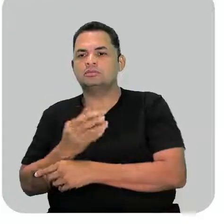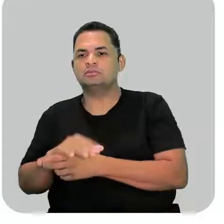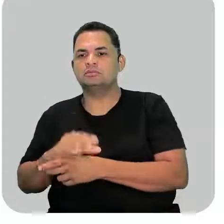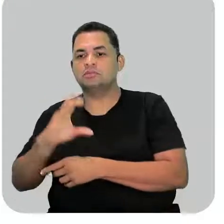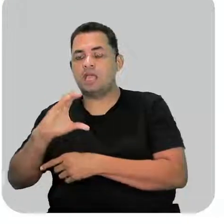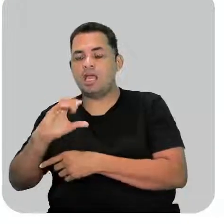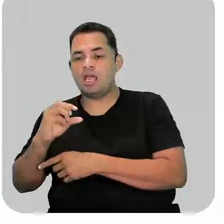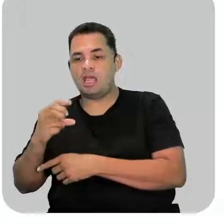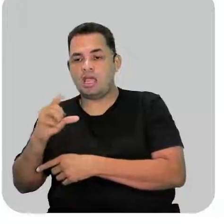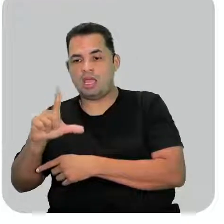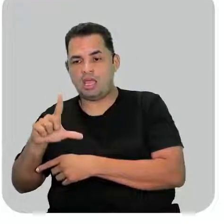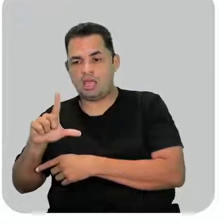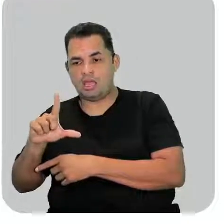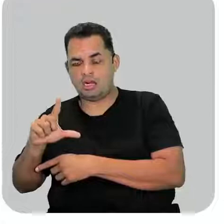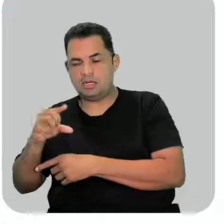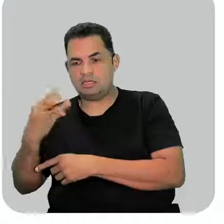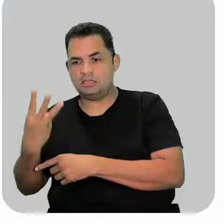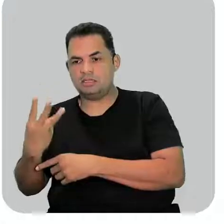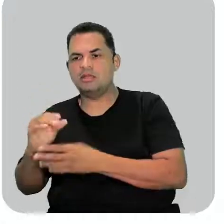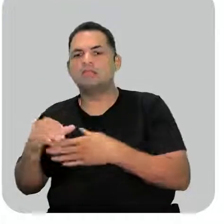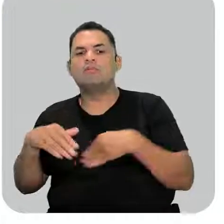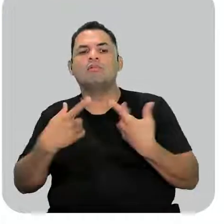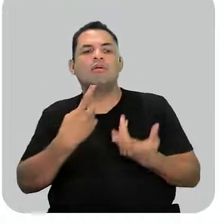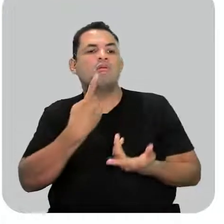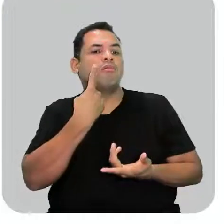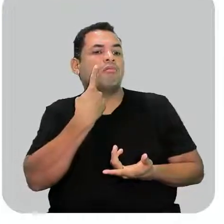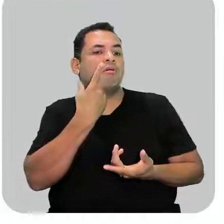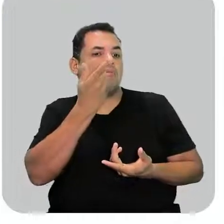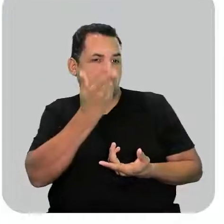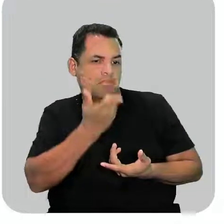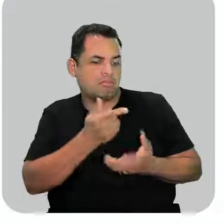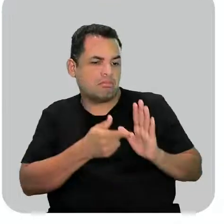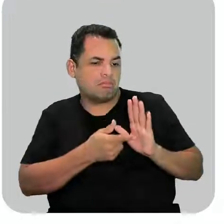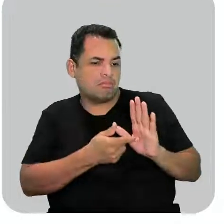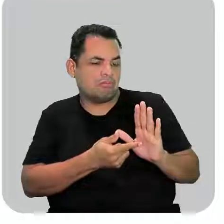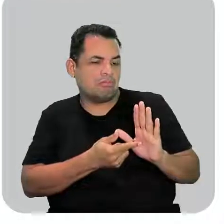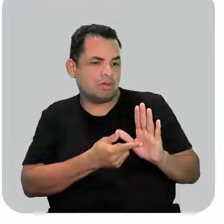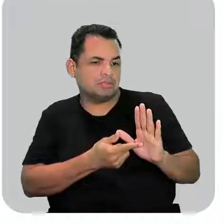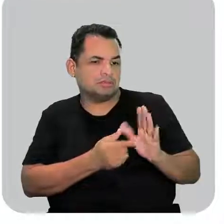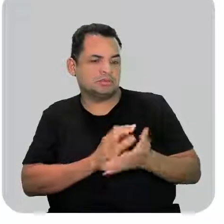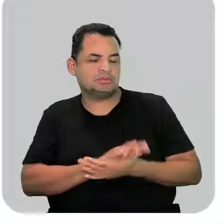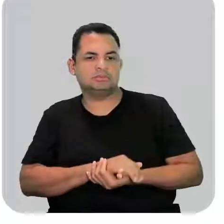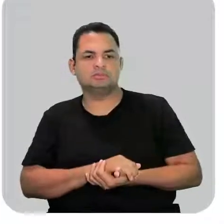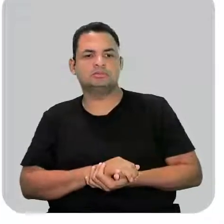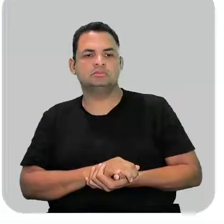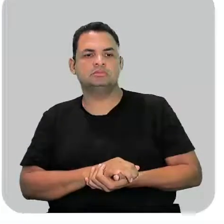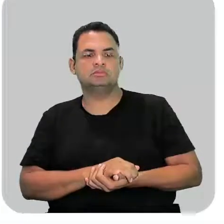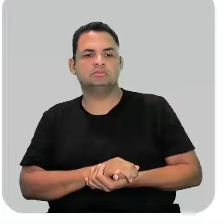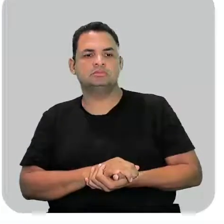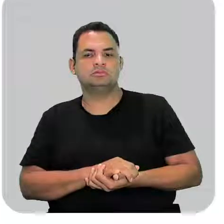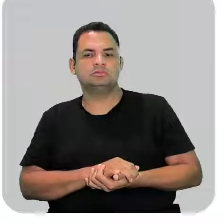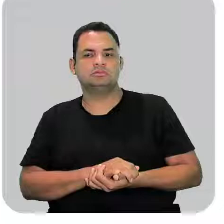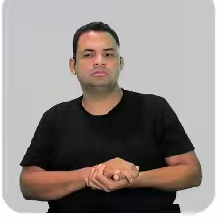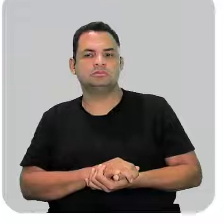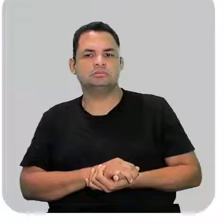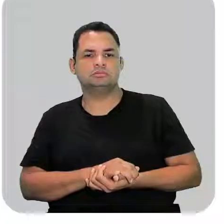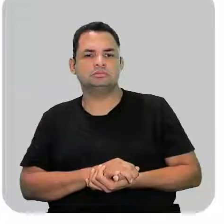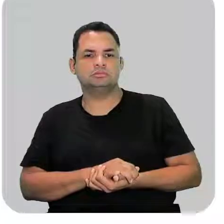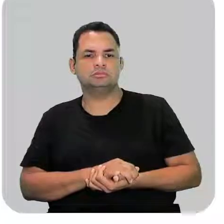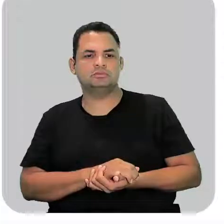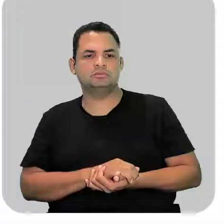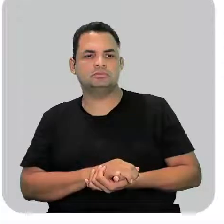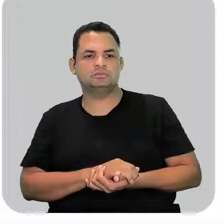Três. Vamos ver qual das alternativas apresenta essa fórmula molecular. De cara, a gente tem aqui a letra O.